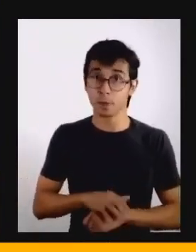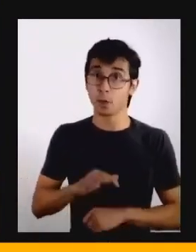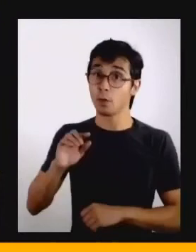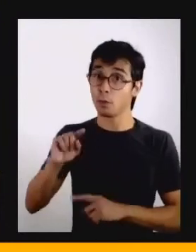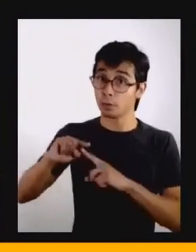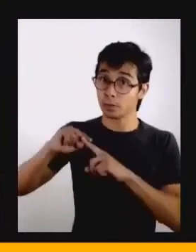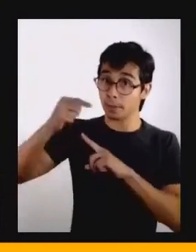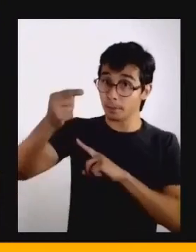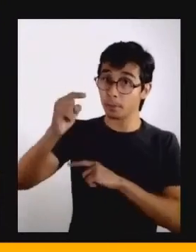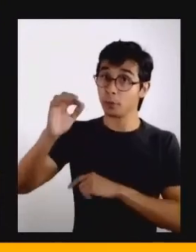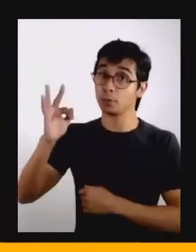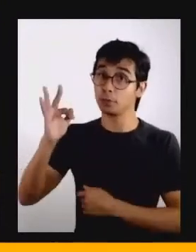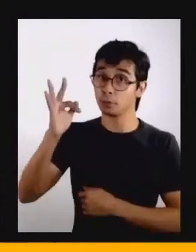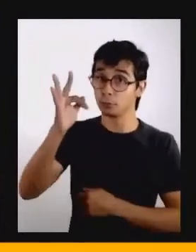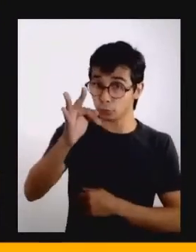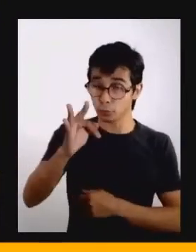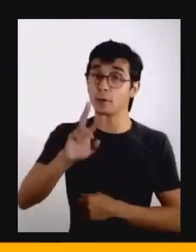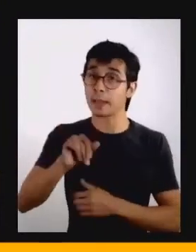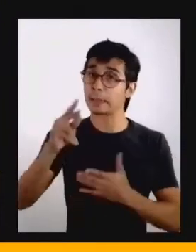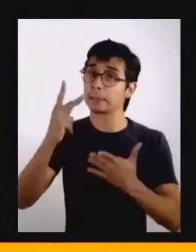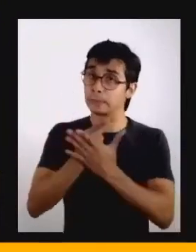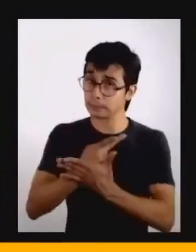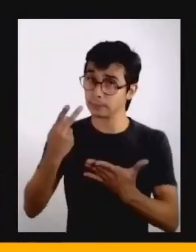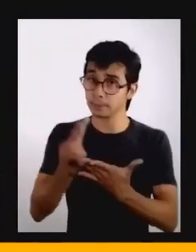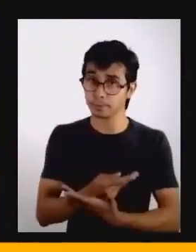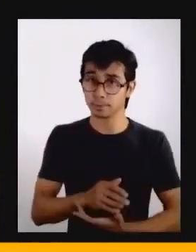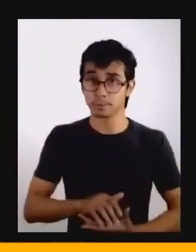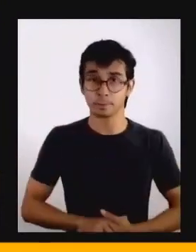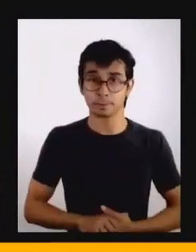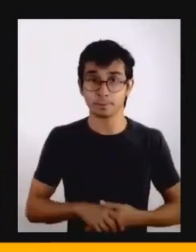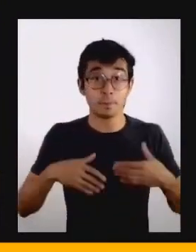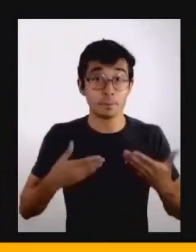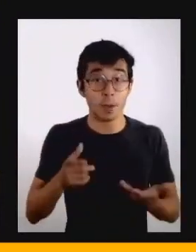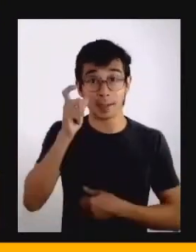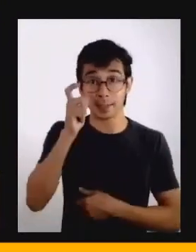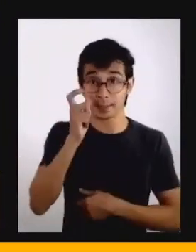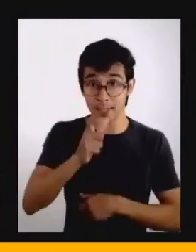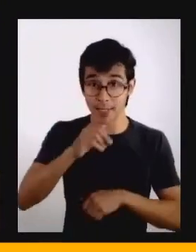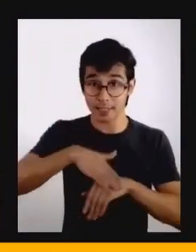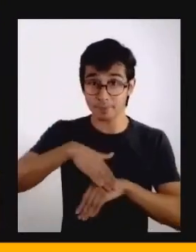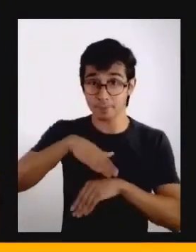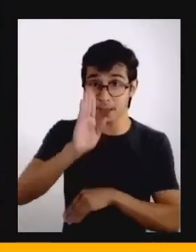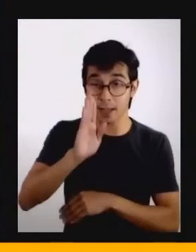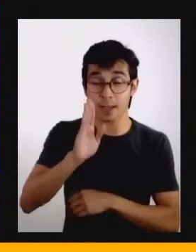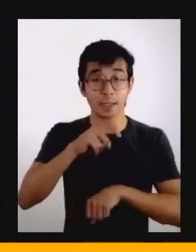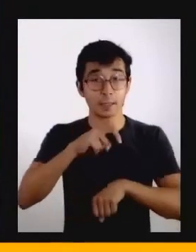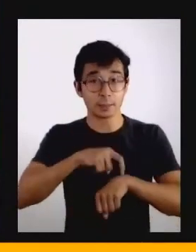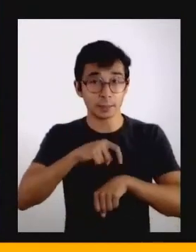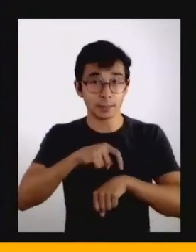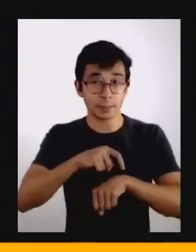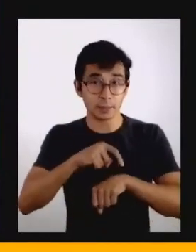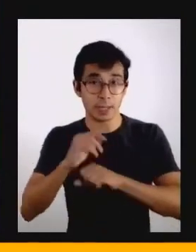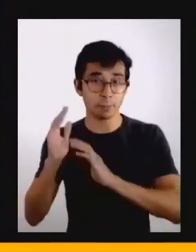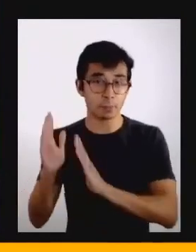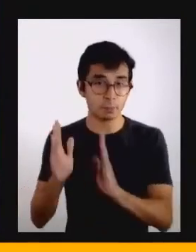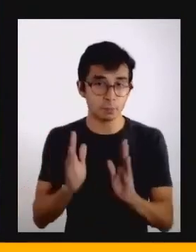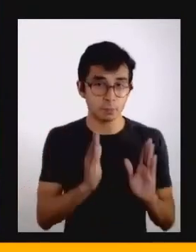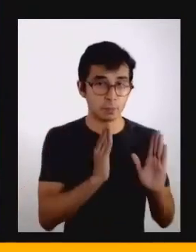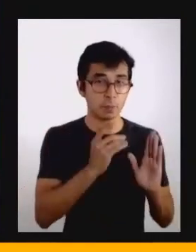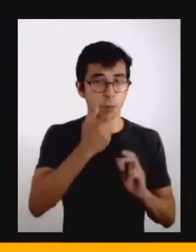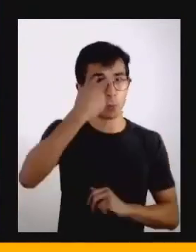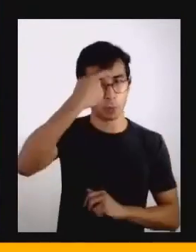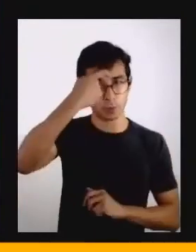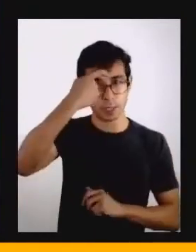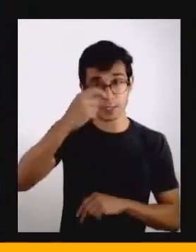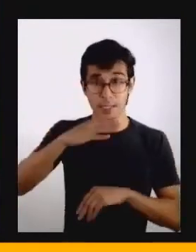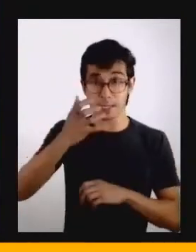Se você está interessado em saber mais sobre essa consciência temporal e sobre essas narrativas que eu comentei por aqui, se você quiser também